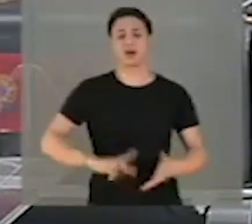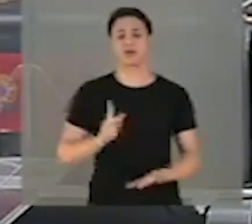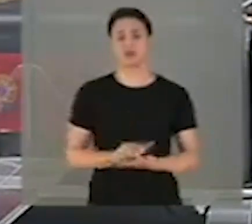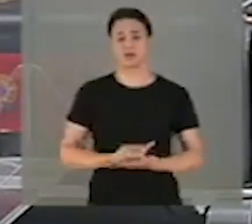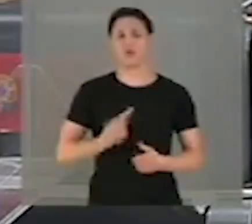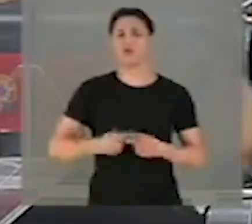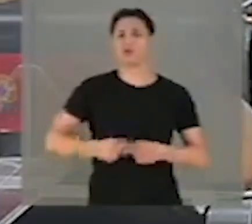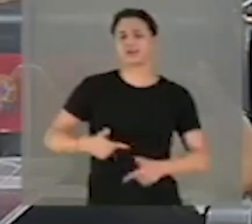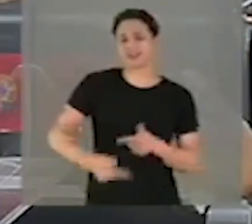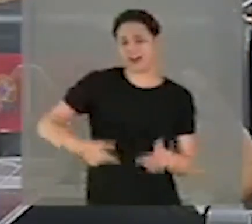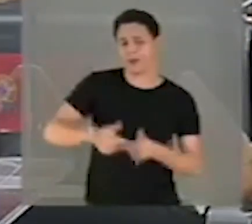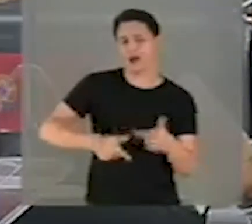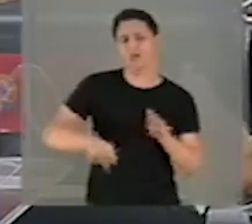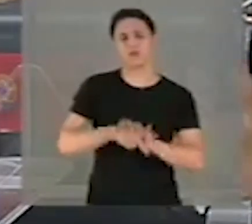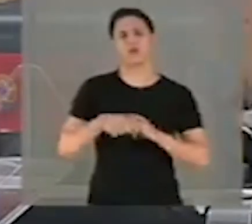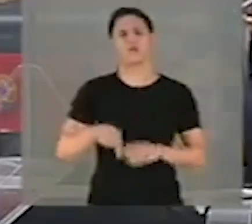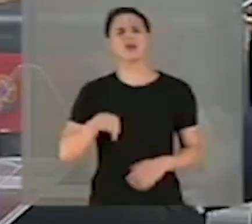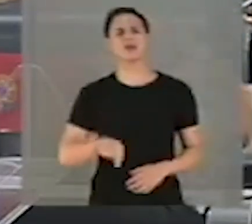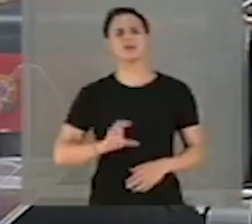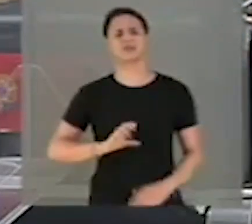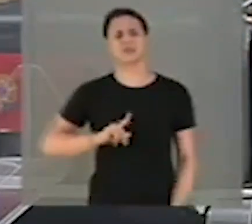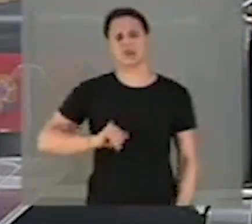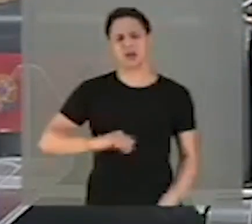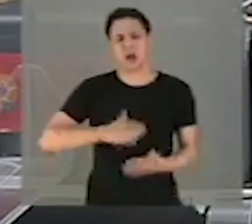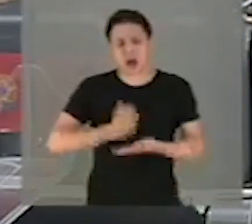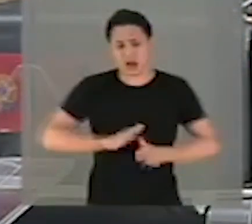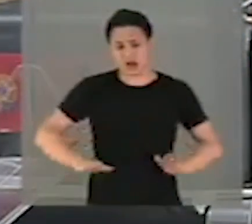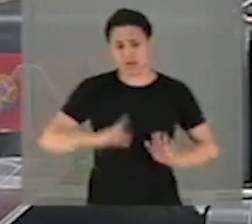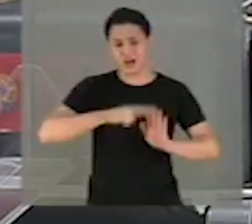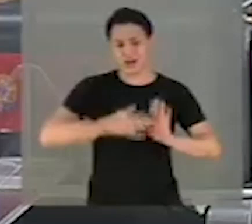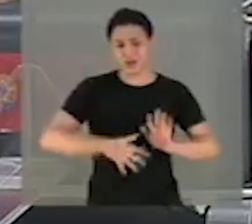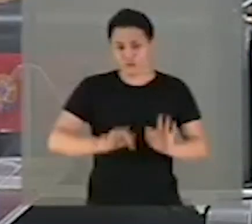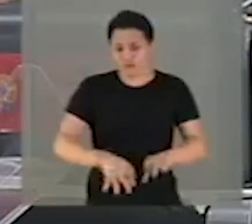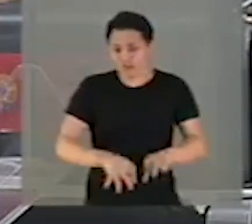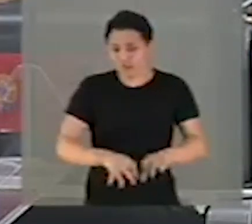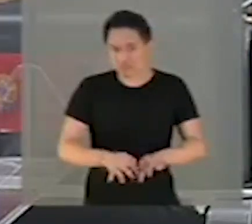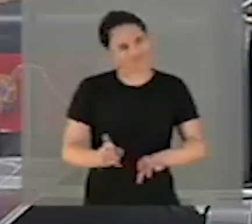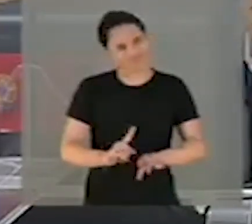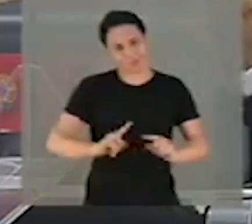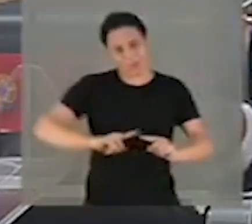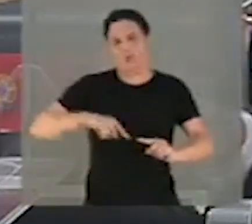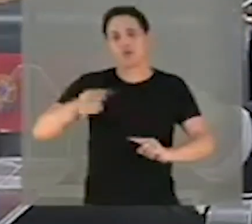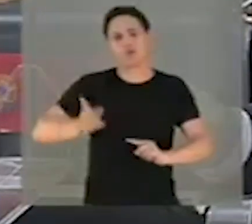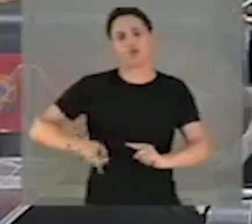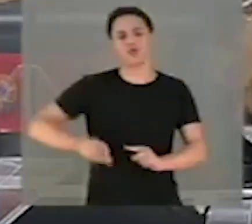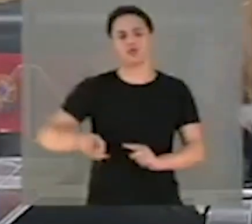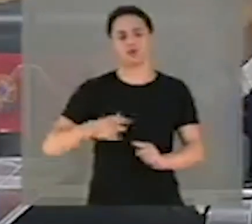o trabalho desta CPI certamente não se encerra com o relatório final. O trabalho de senadores e